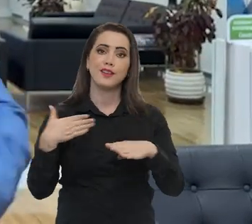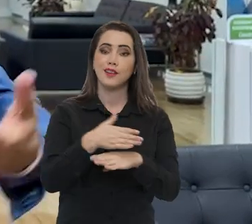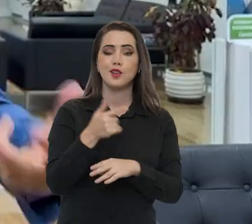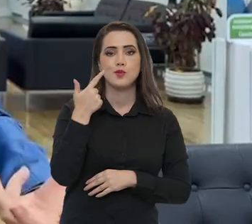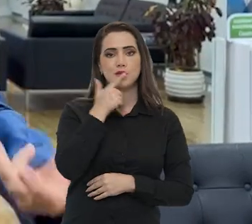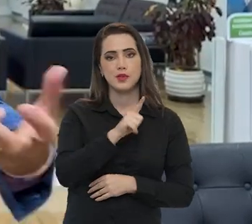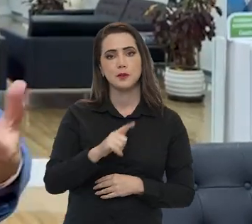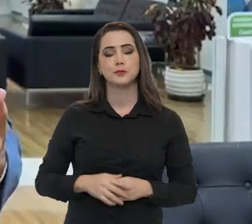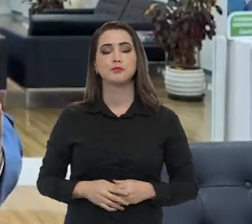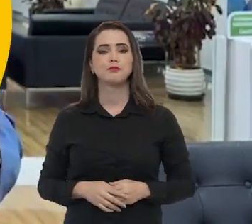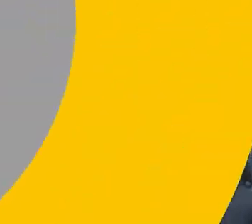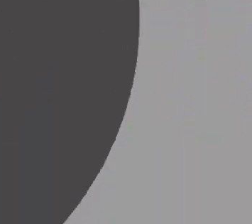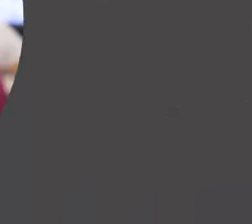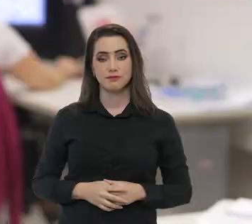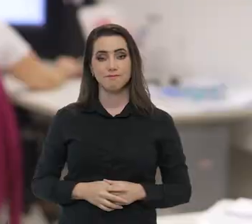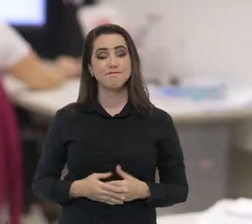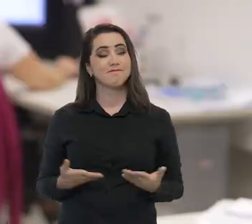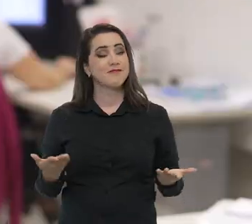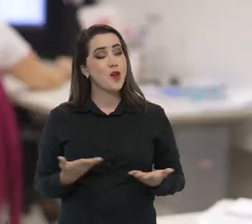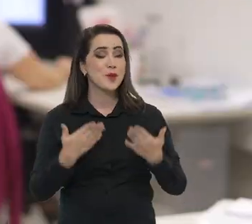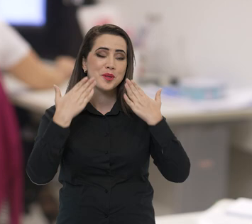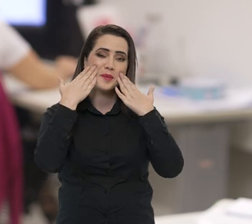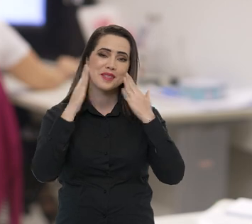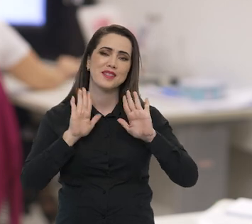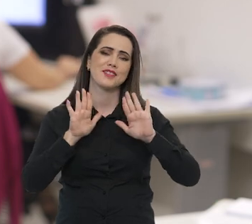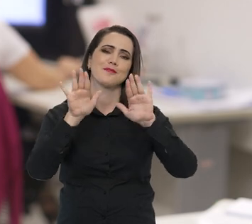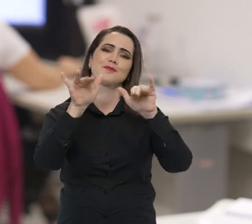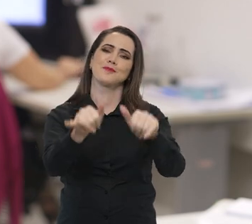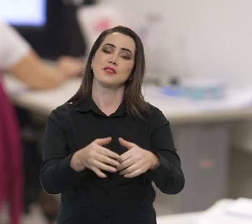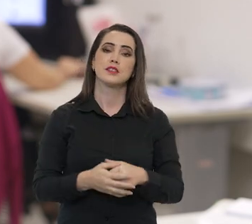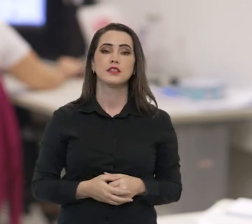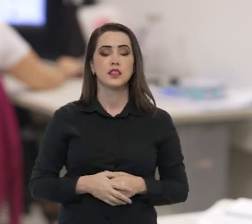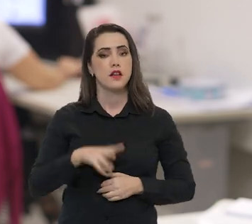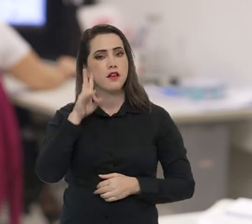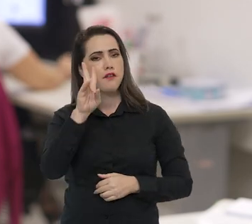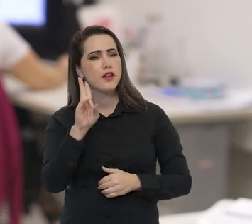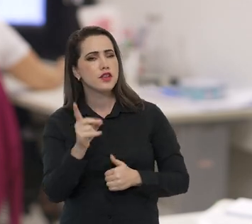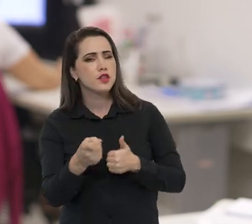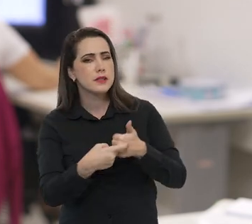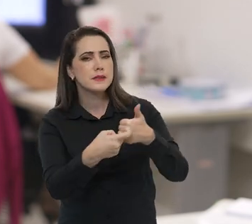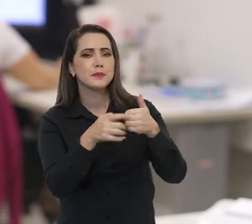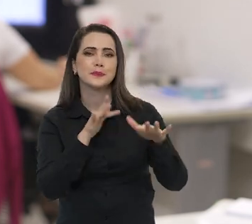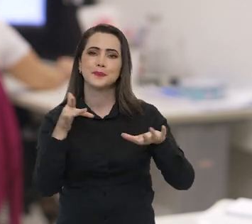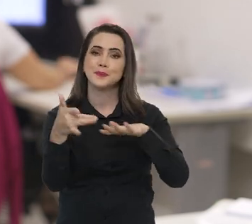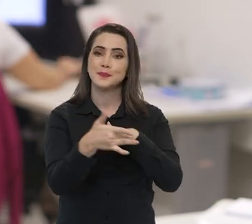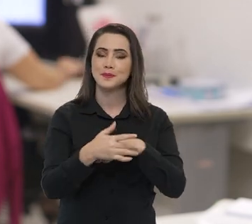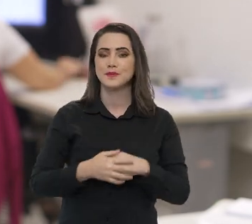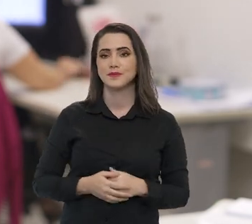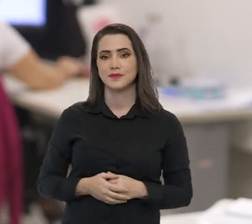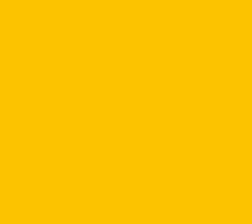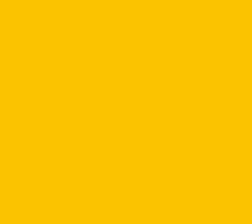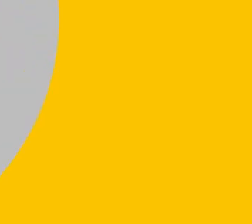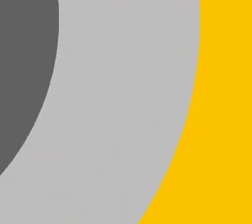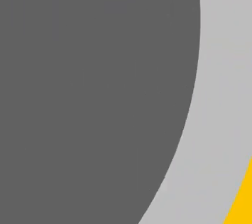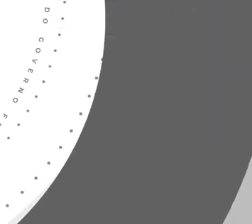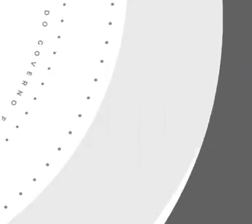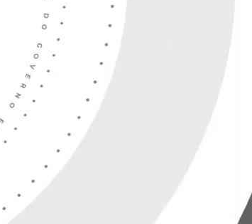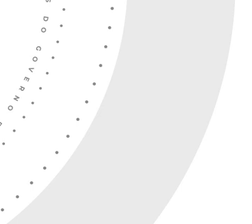agora sendo atendidas. E o ponto gov de hoje fica por aqui. Sigam com a gente nas redes sociais.